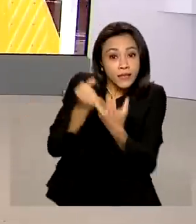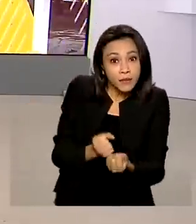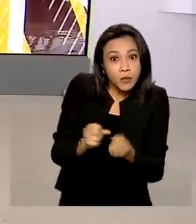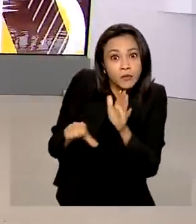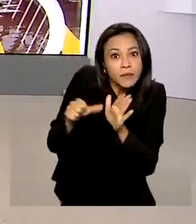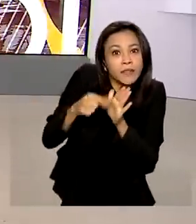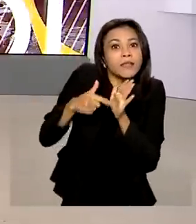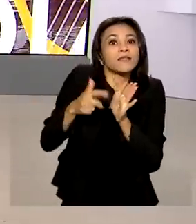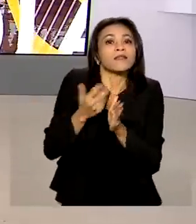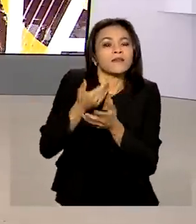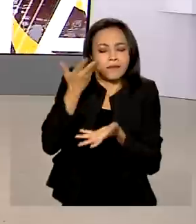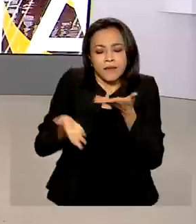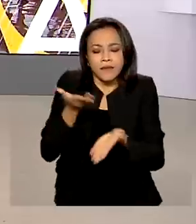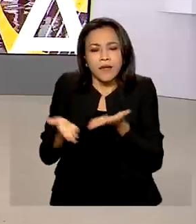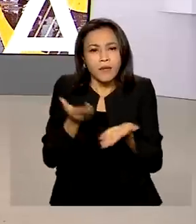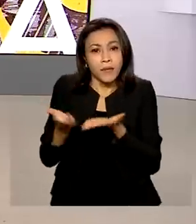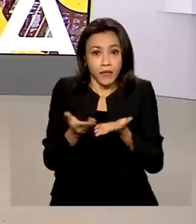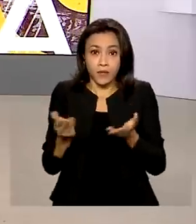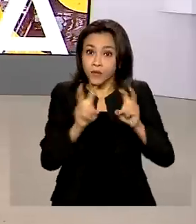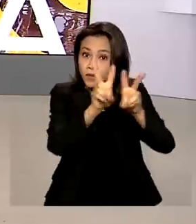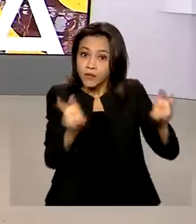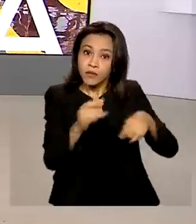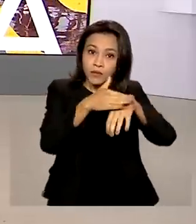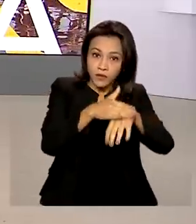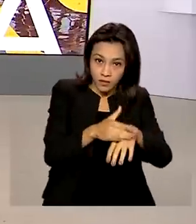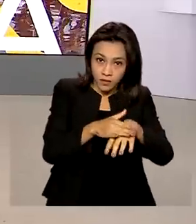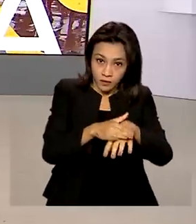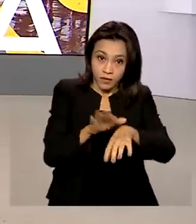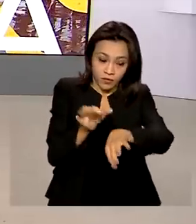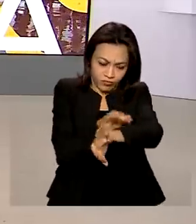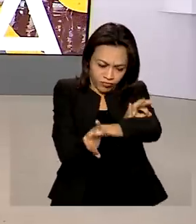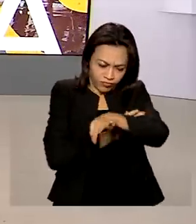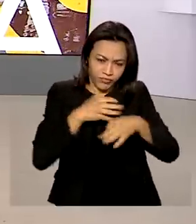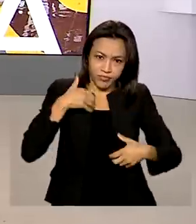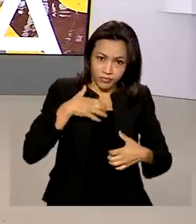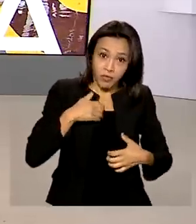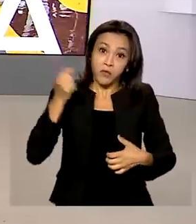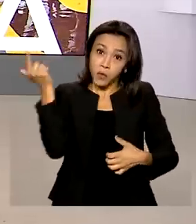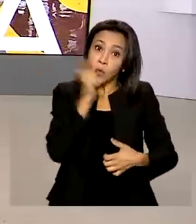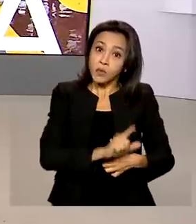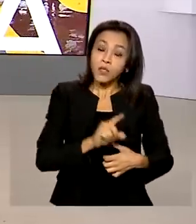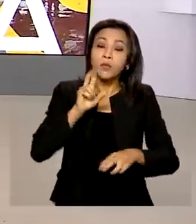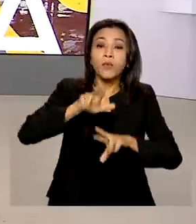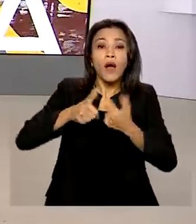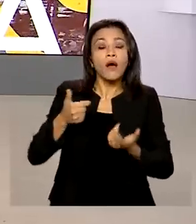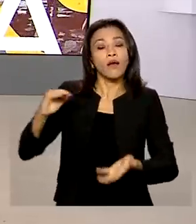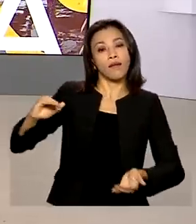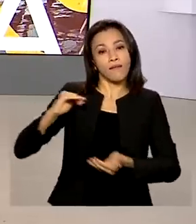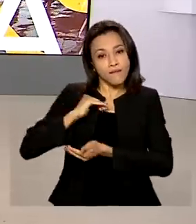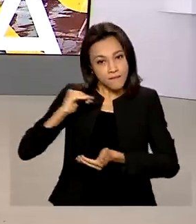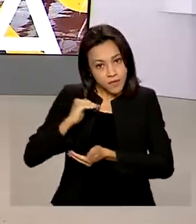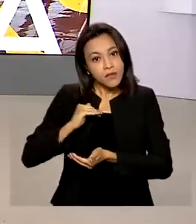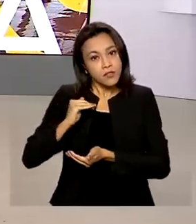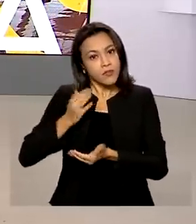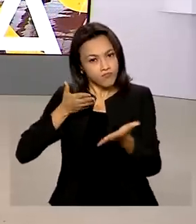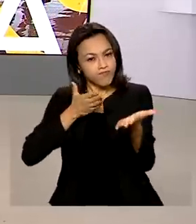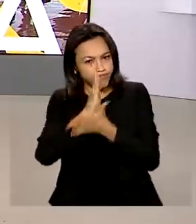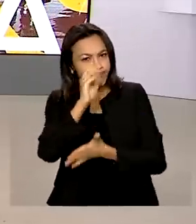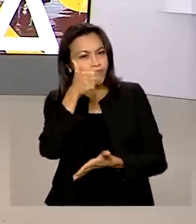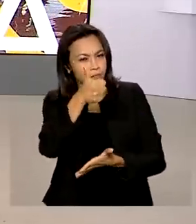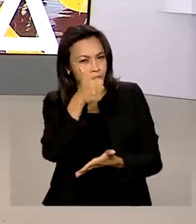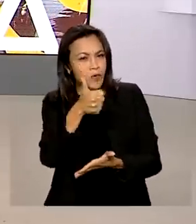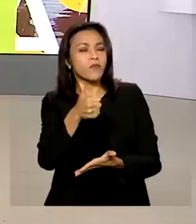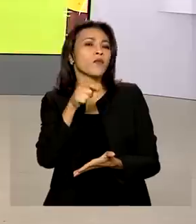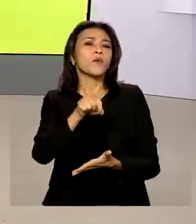tratamentos contra a varíola dos macacos. O envio foi possível após a Anvisa aprovar a dispensa de registro